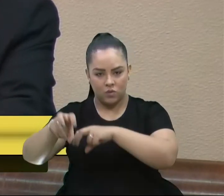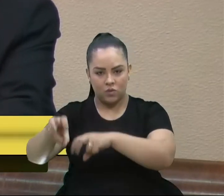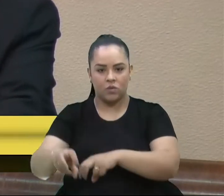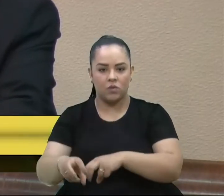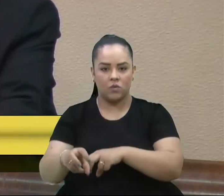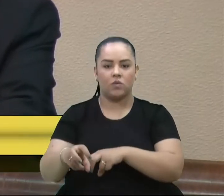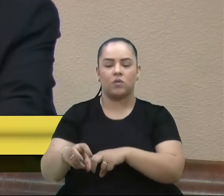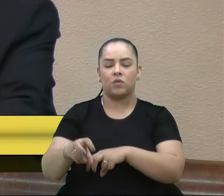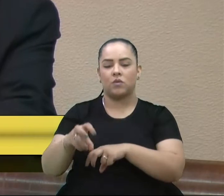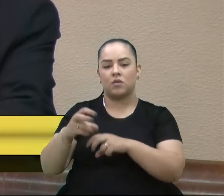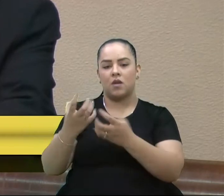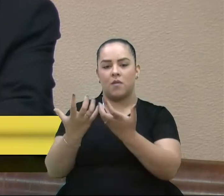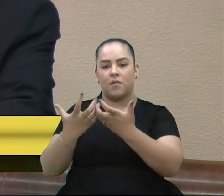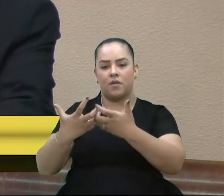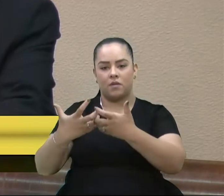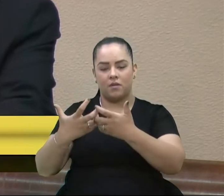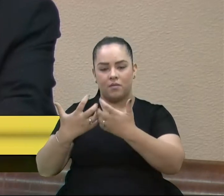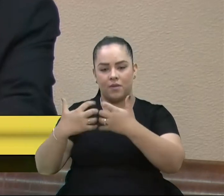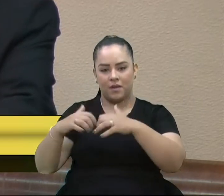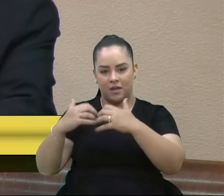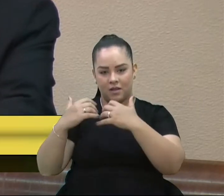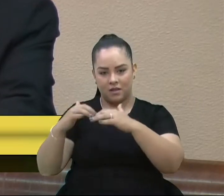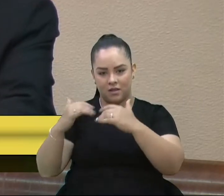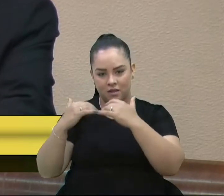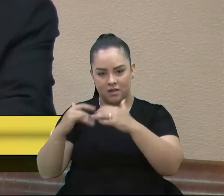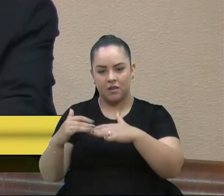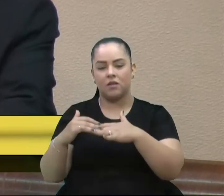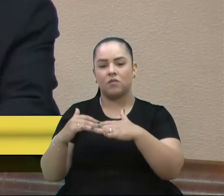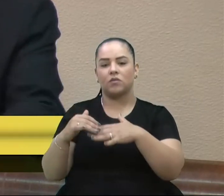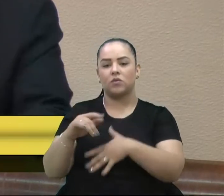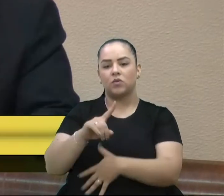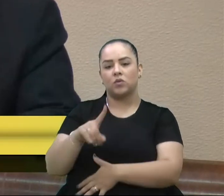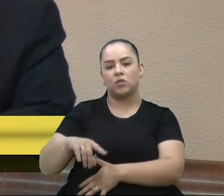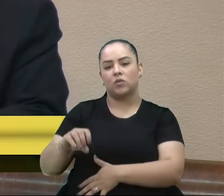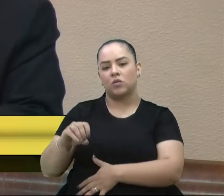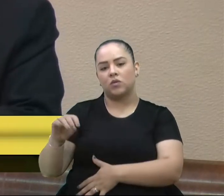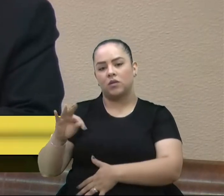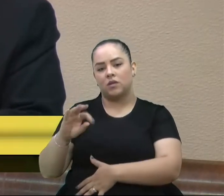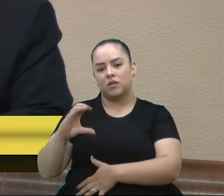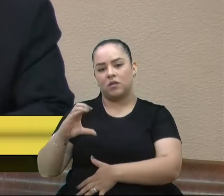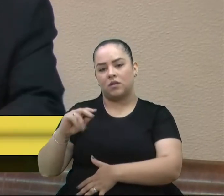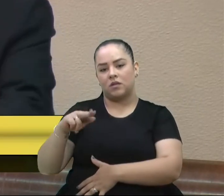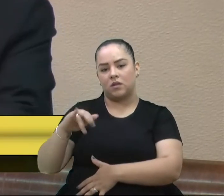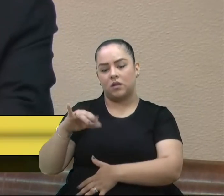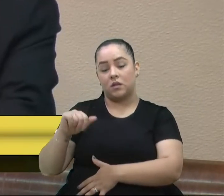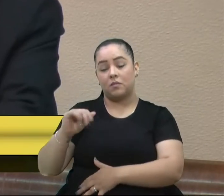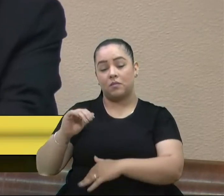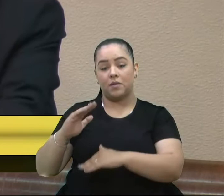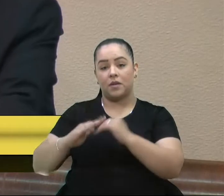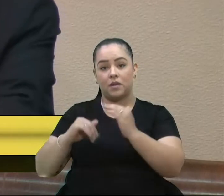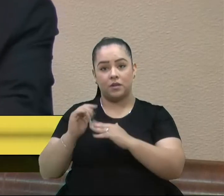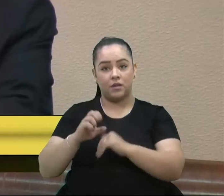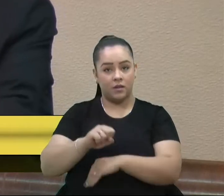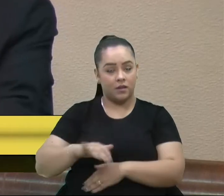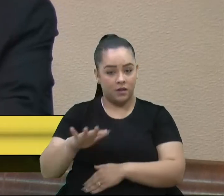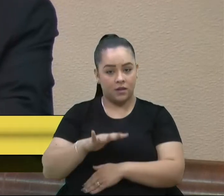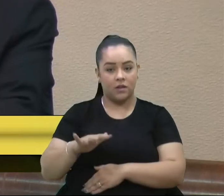mecanização agrícola, zootecnia e práticas na agropecuária que